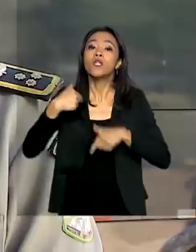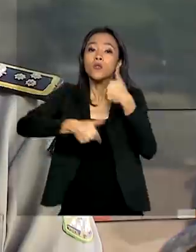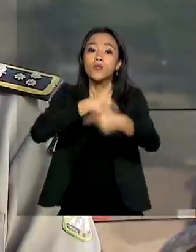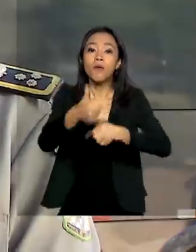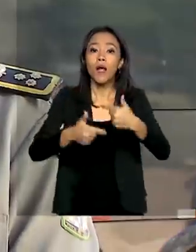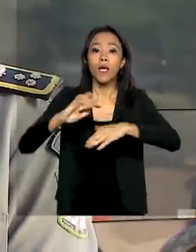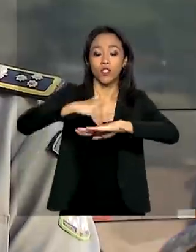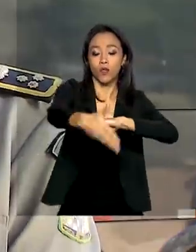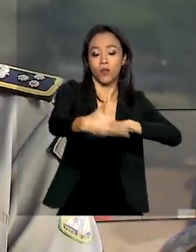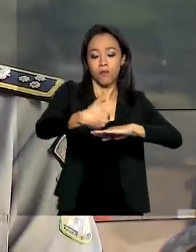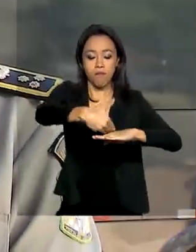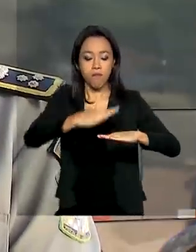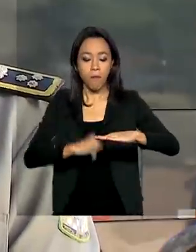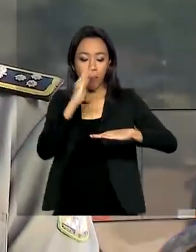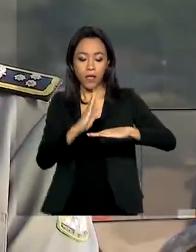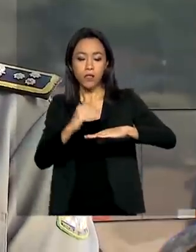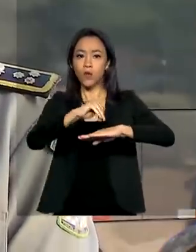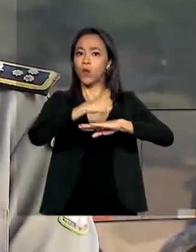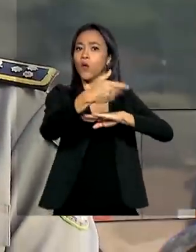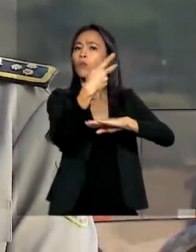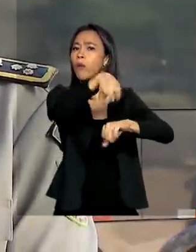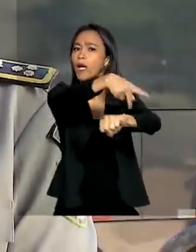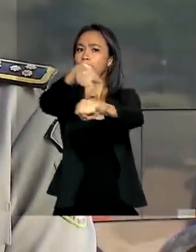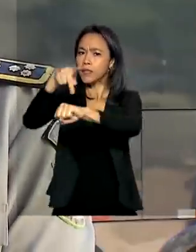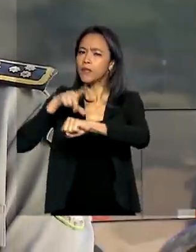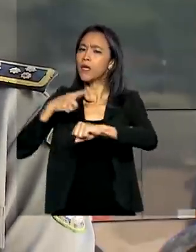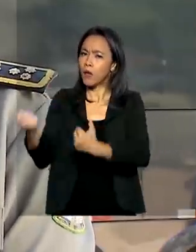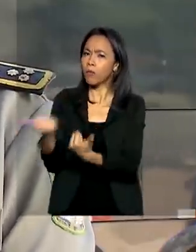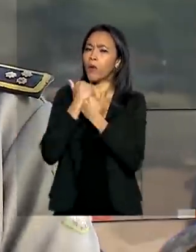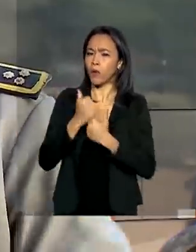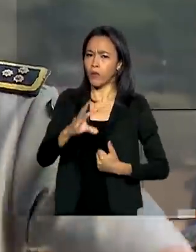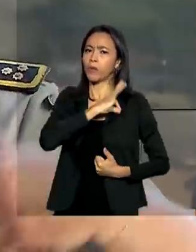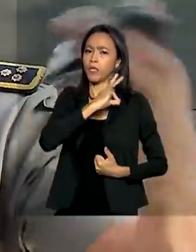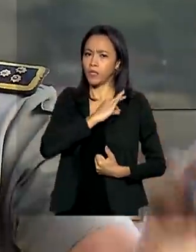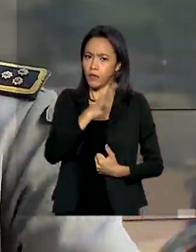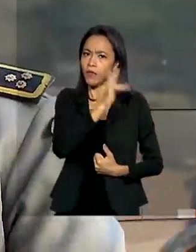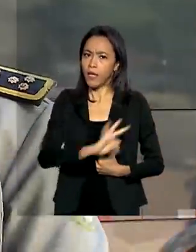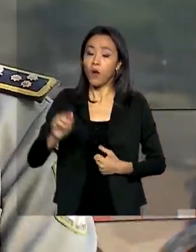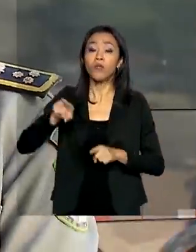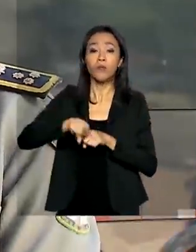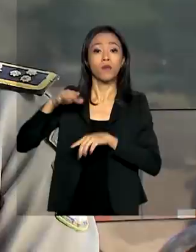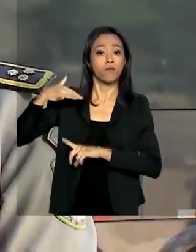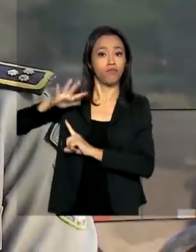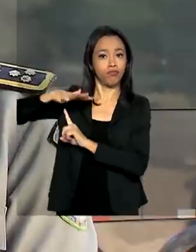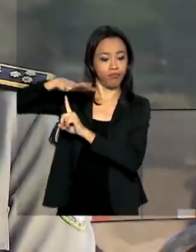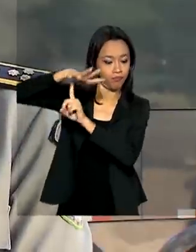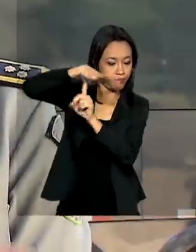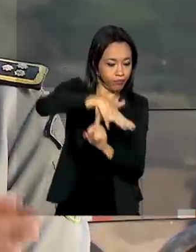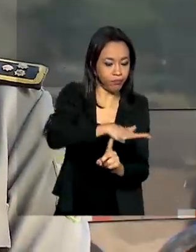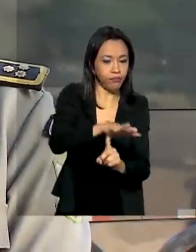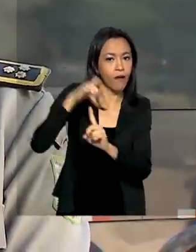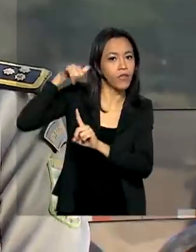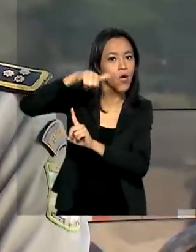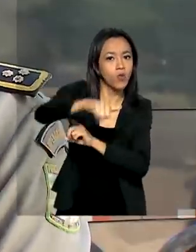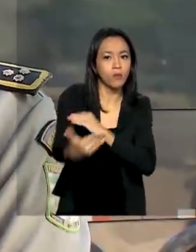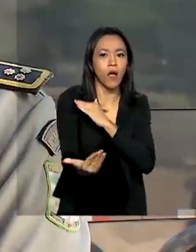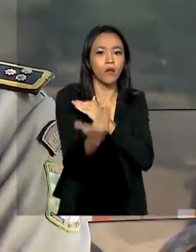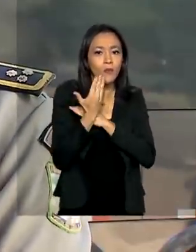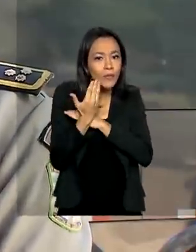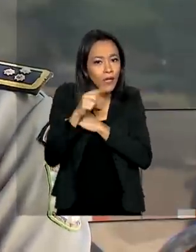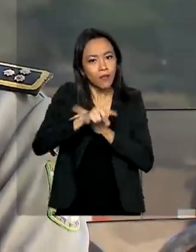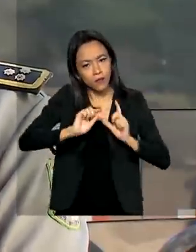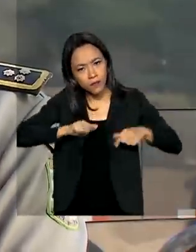de fronteira, a vai contar com a ajuda da Polícia Federal, com os aviões da Polícia Federal, para fazer chegar esses equipamentos nas nossas operações